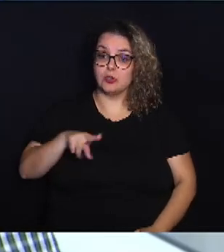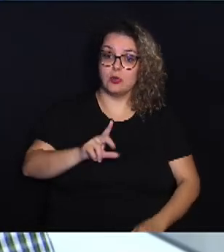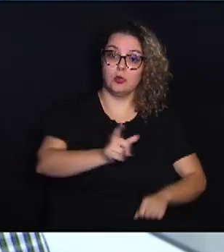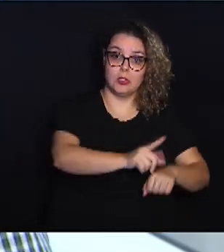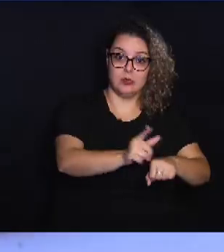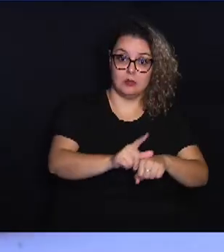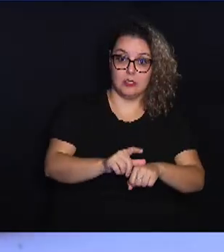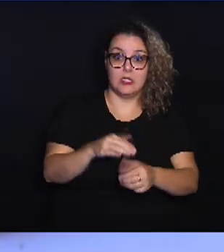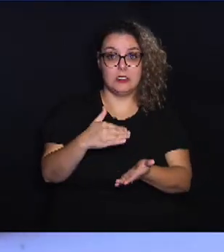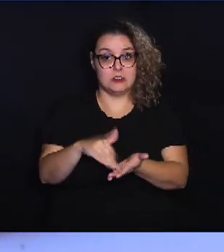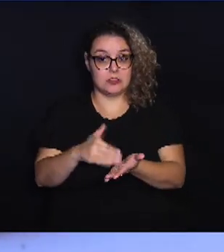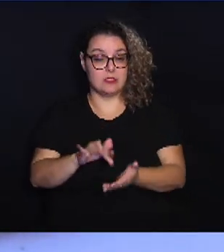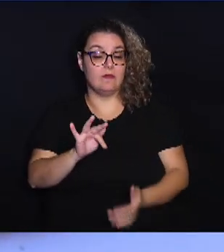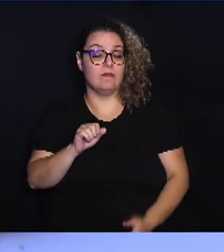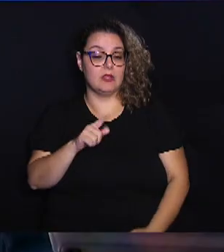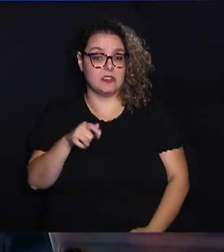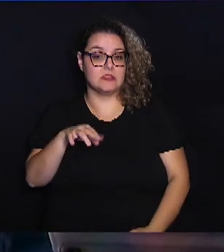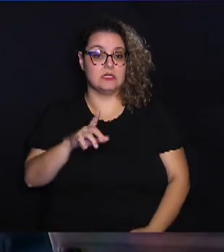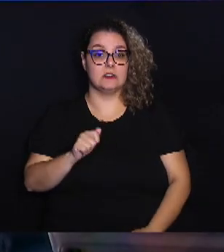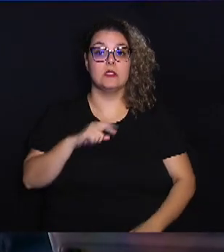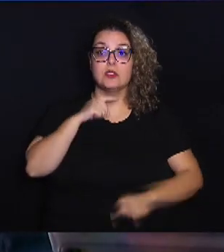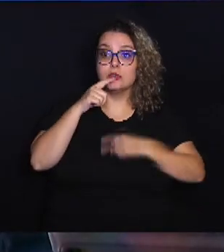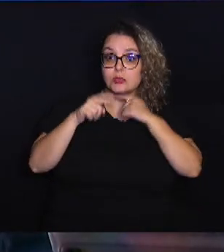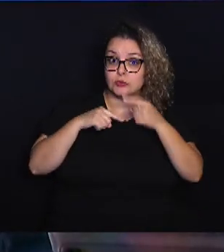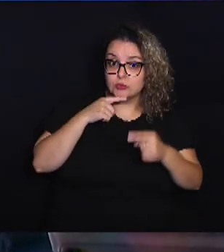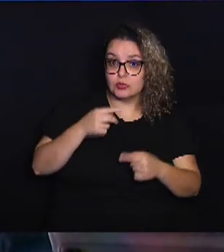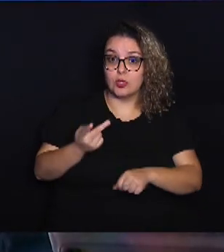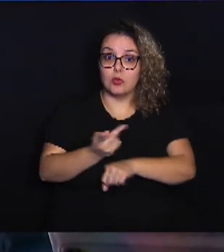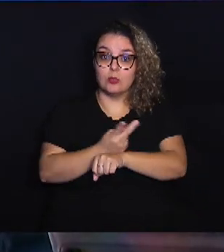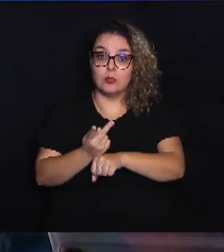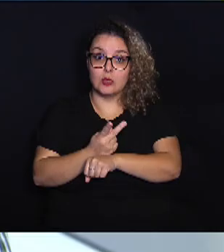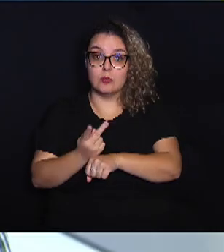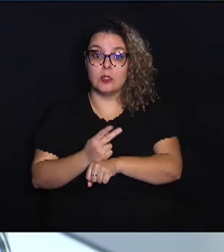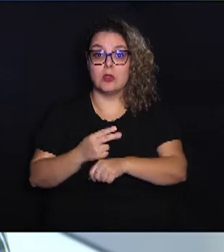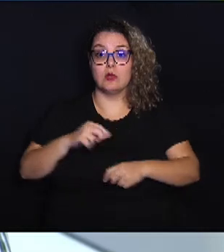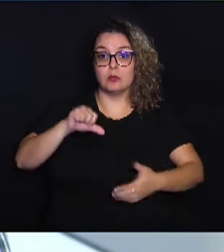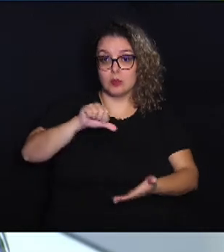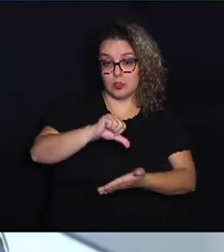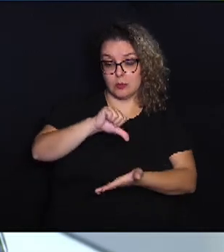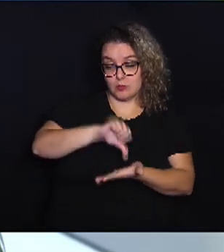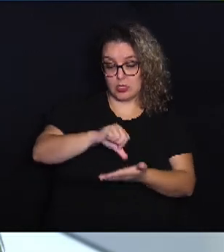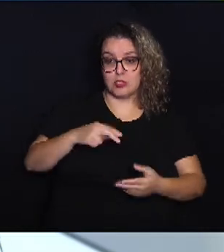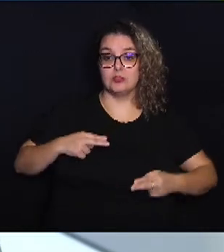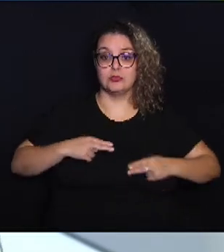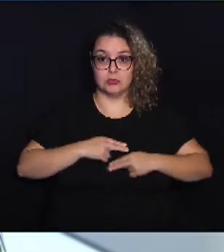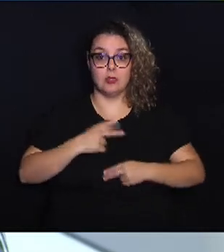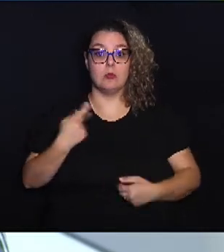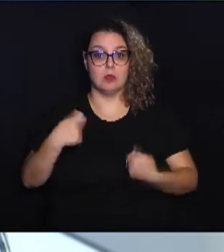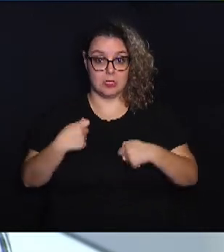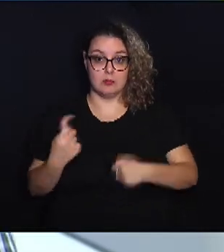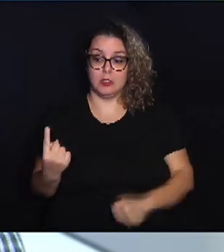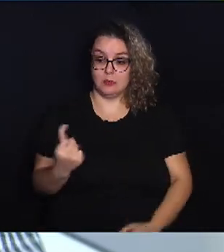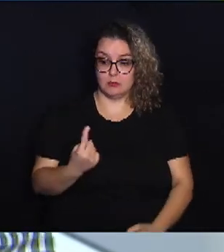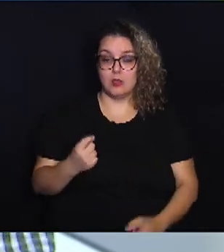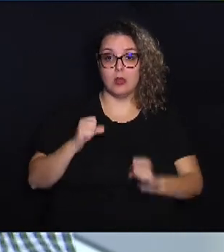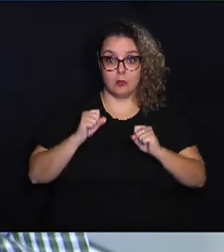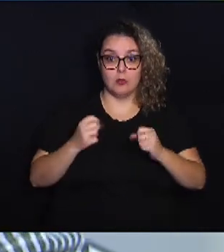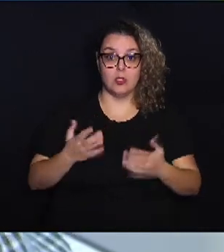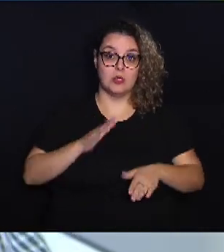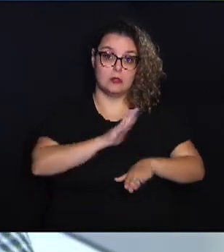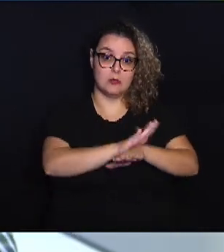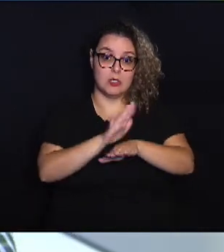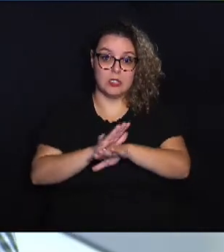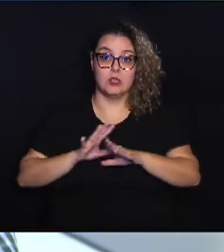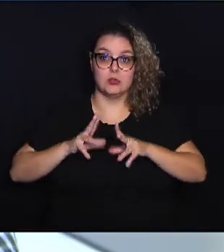Secretaria da Fazenda. Em caso de dúvidas, procure uma agência do SEBRAE. Deve procurar mesmo para que a gente possa pegar, auxiliar em